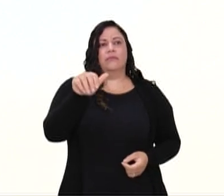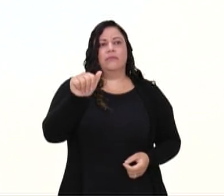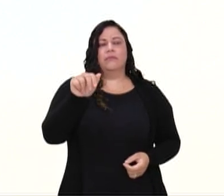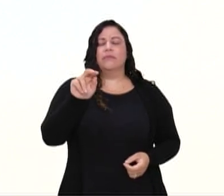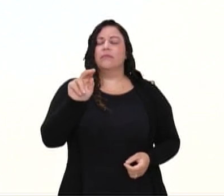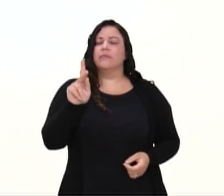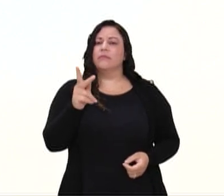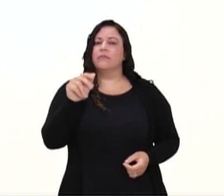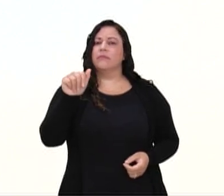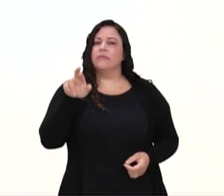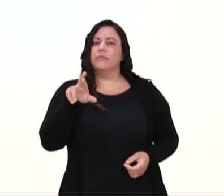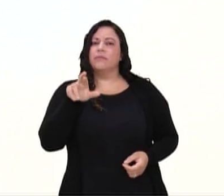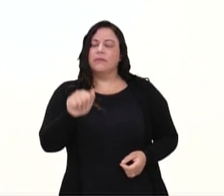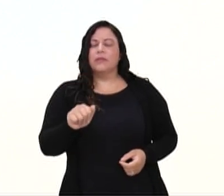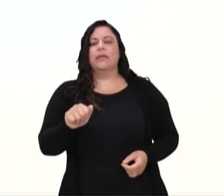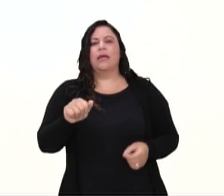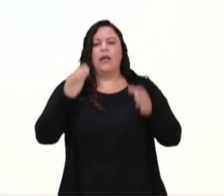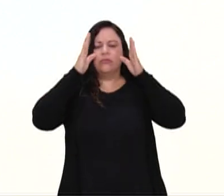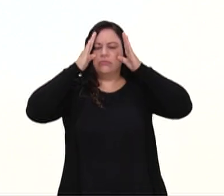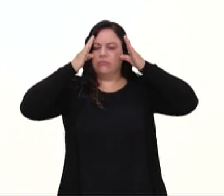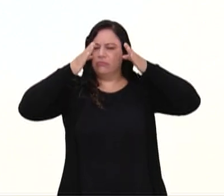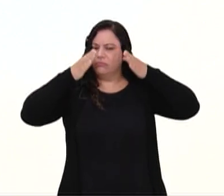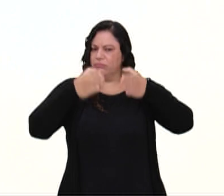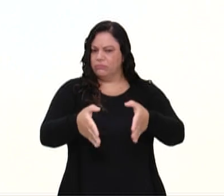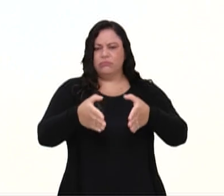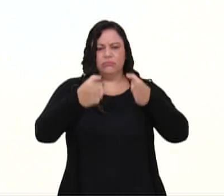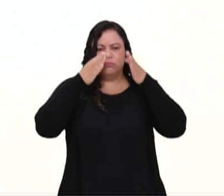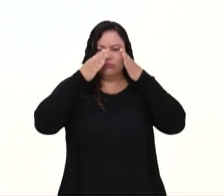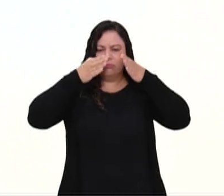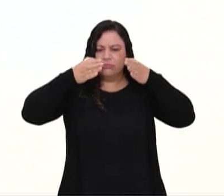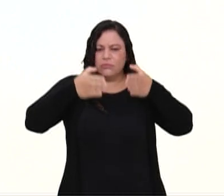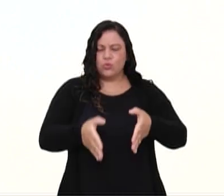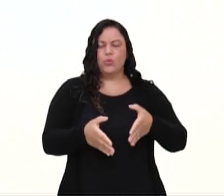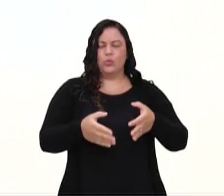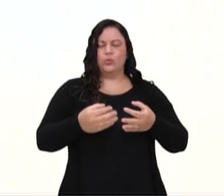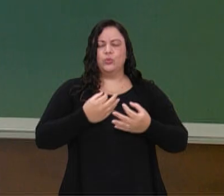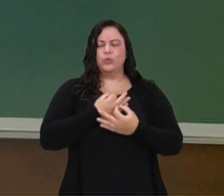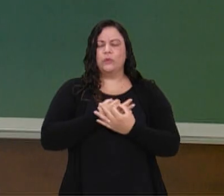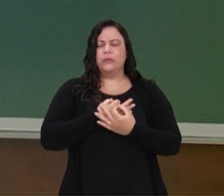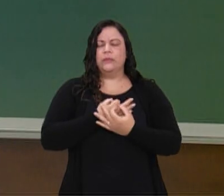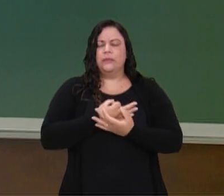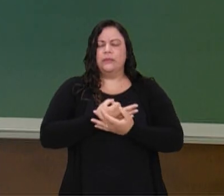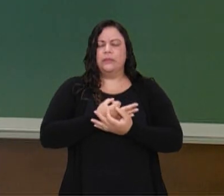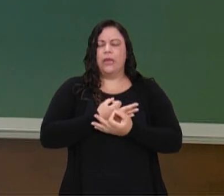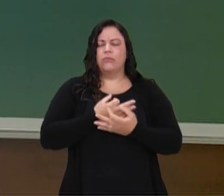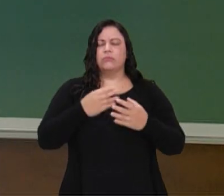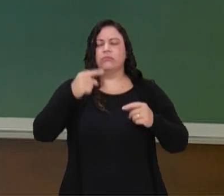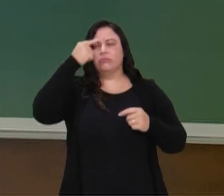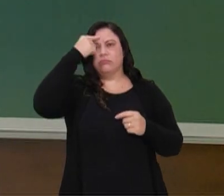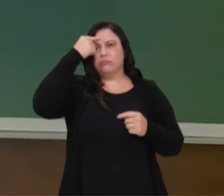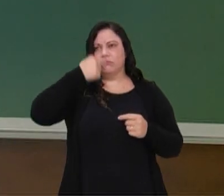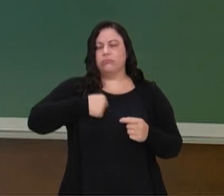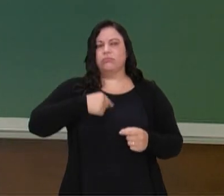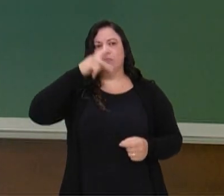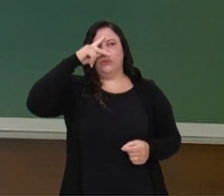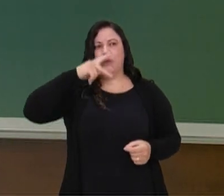tão concentrado na sua atividade, no seu movimento ali, que você está focado nos seus sentidos.